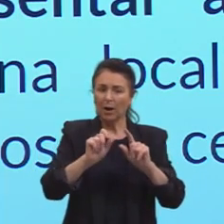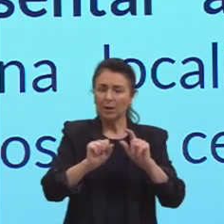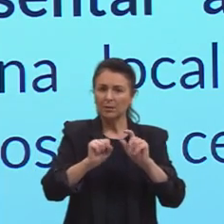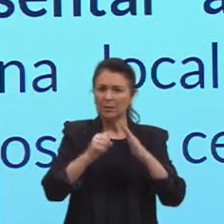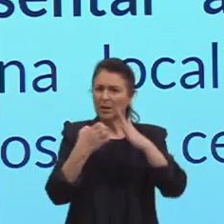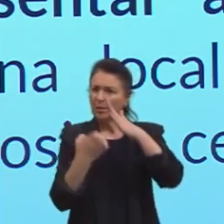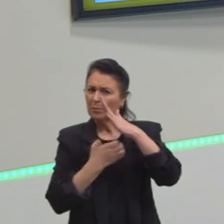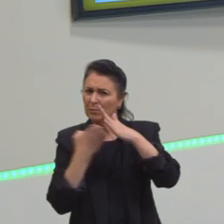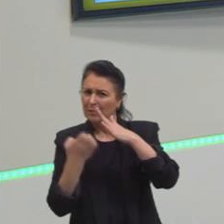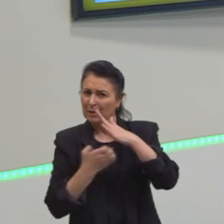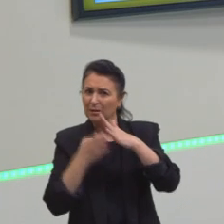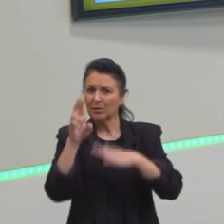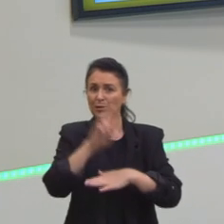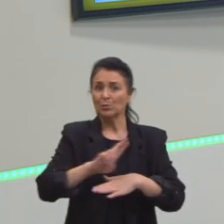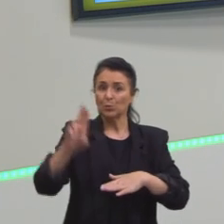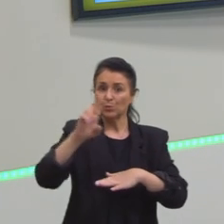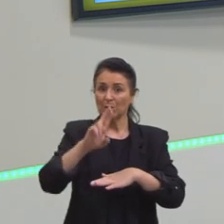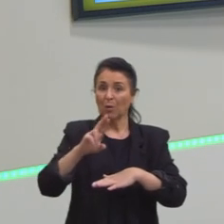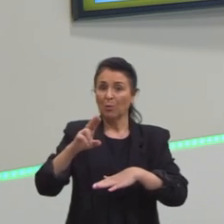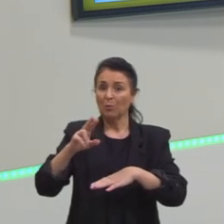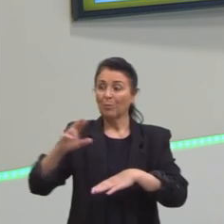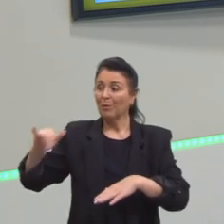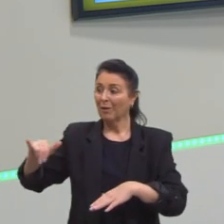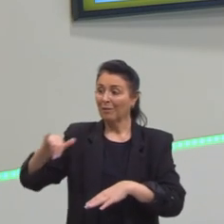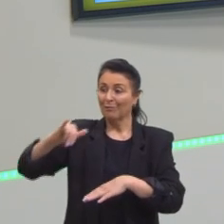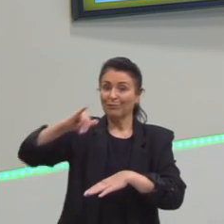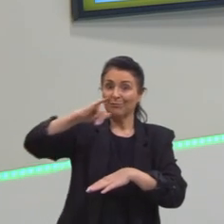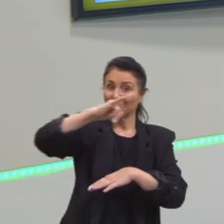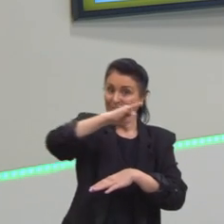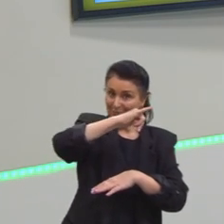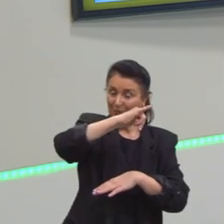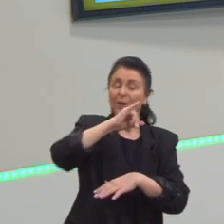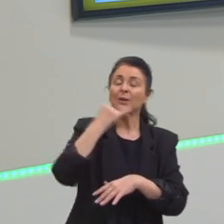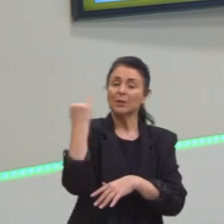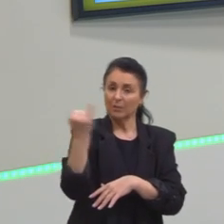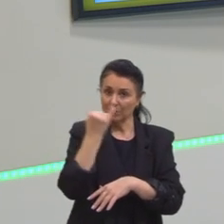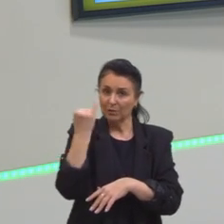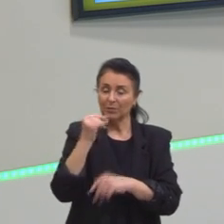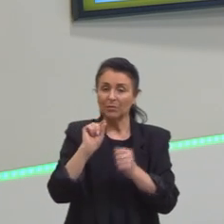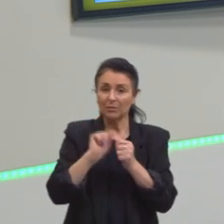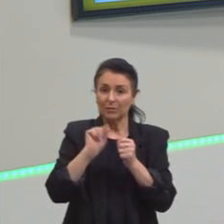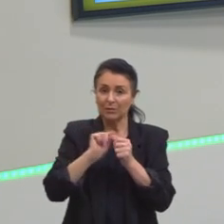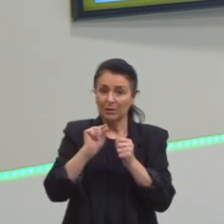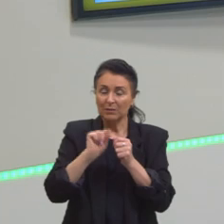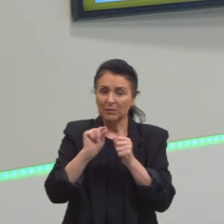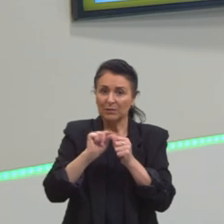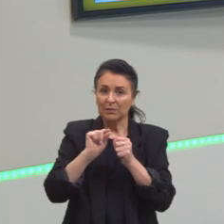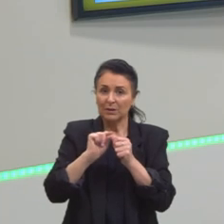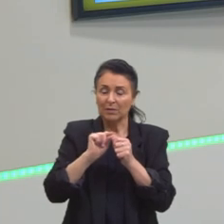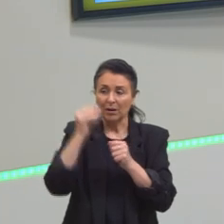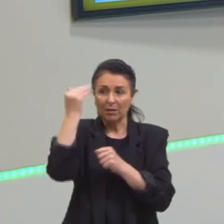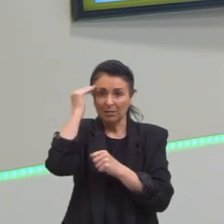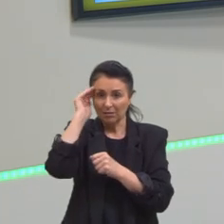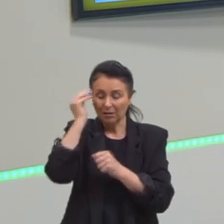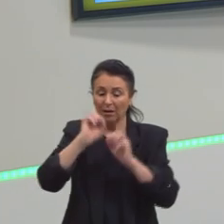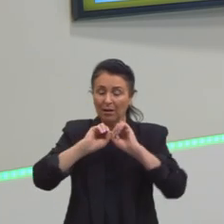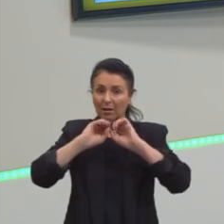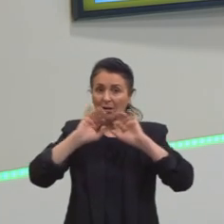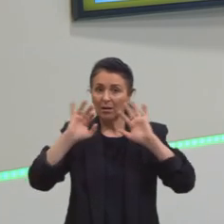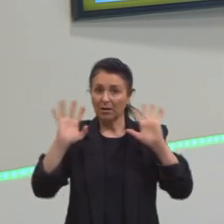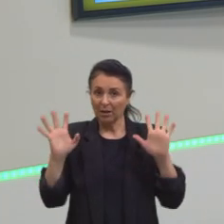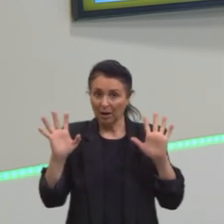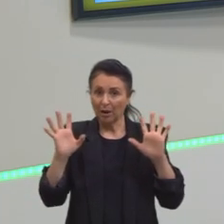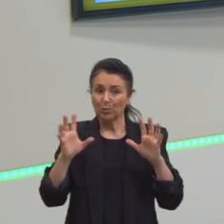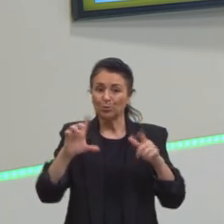então, utilizam isso para aviação e é importante que a gente tenha esse entendimento dessas